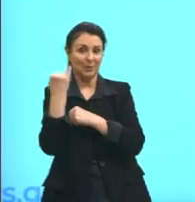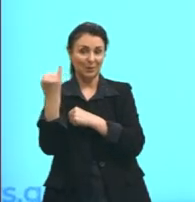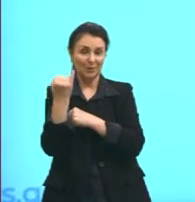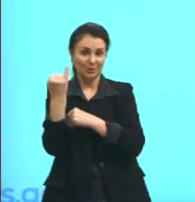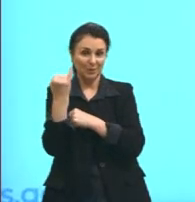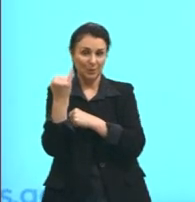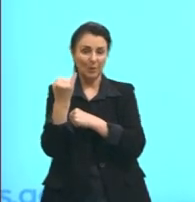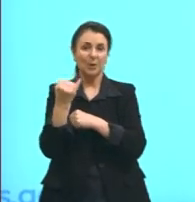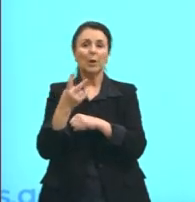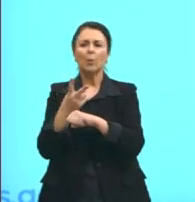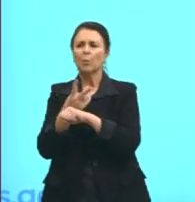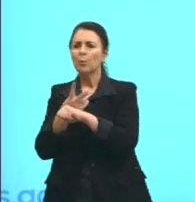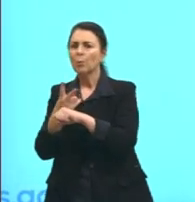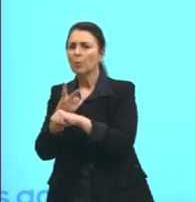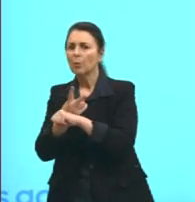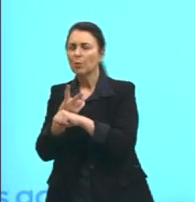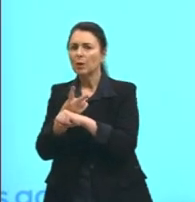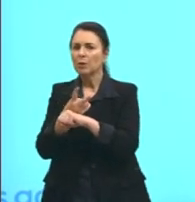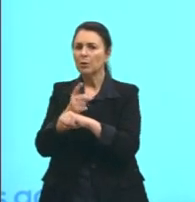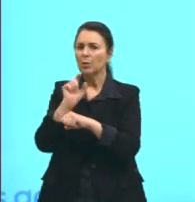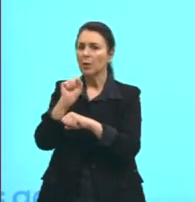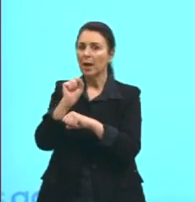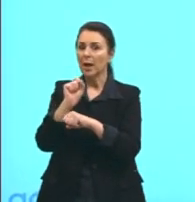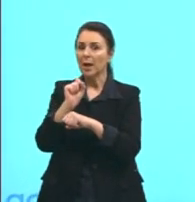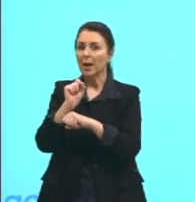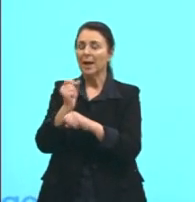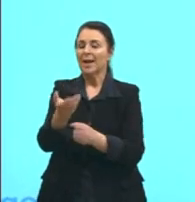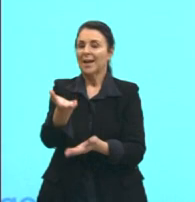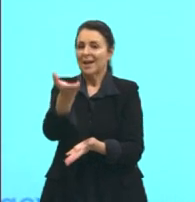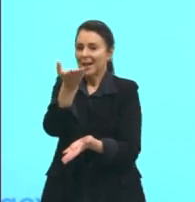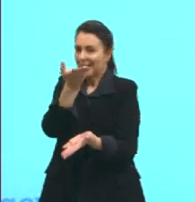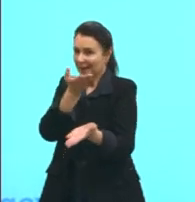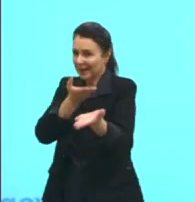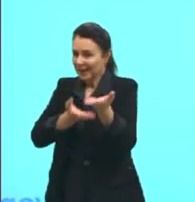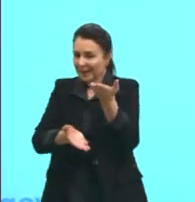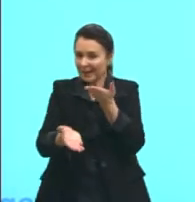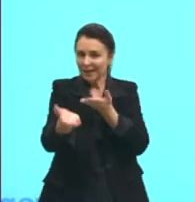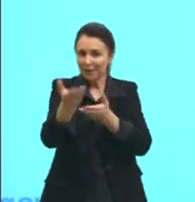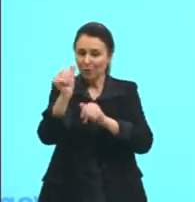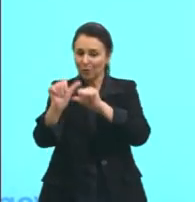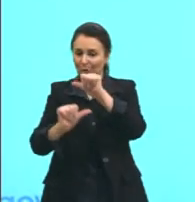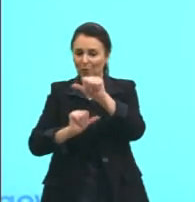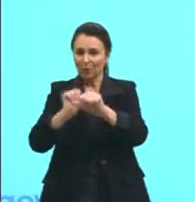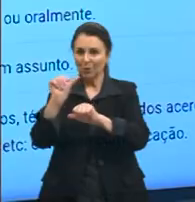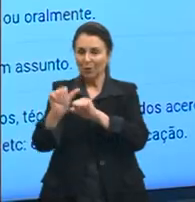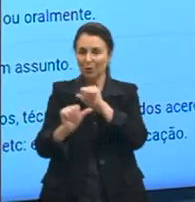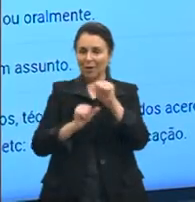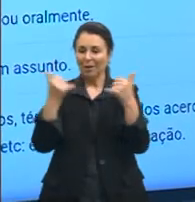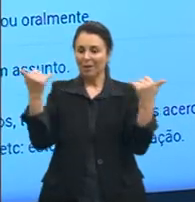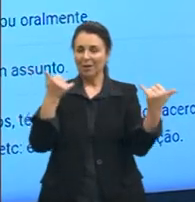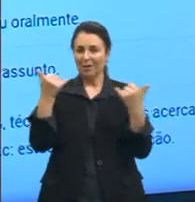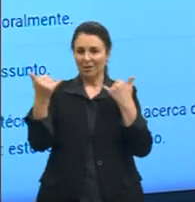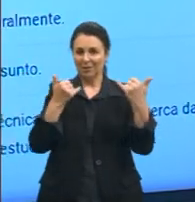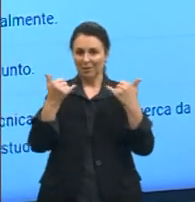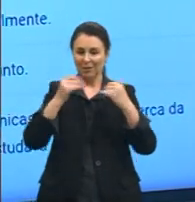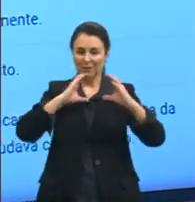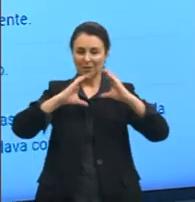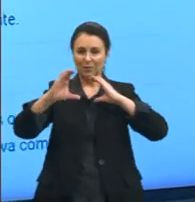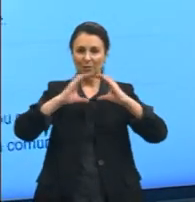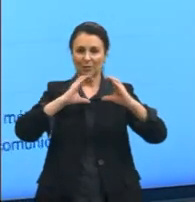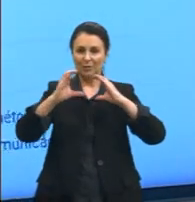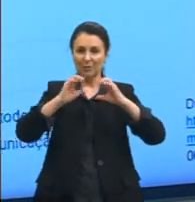buscando compartilhar informações. Então a comunicação vai ser aquilo que vai